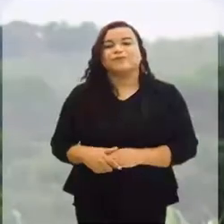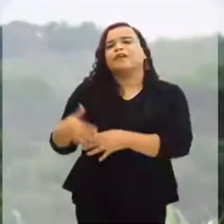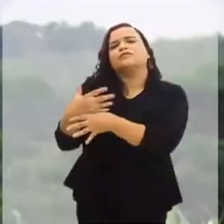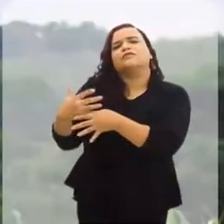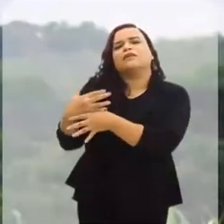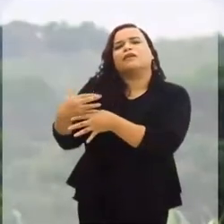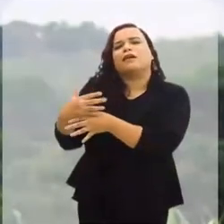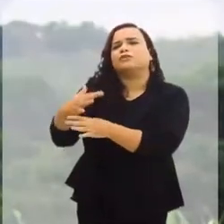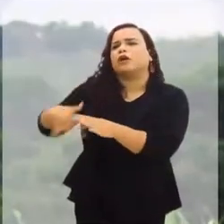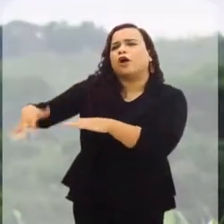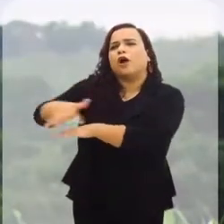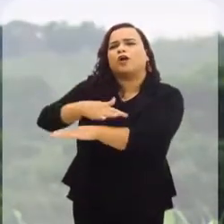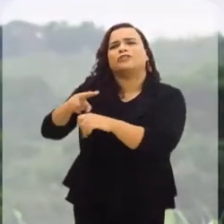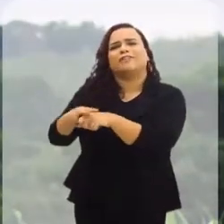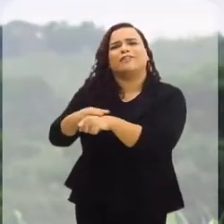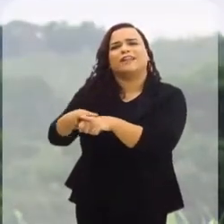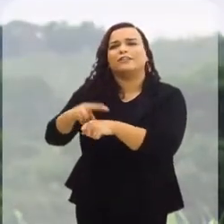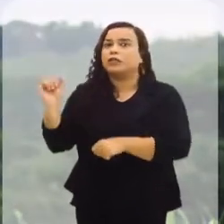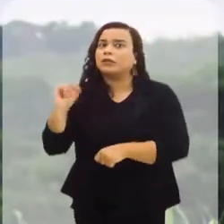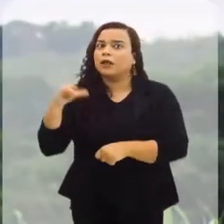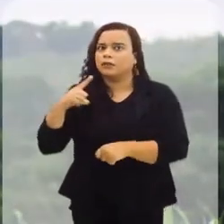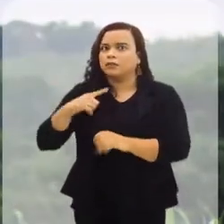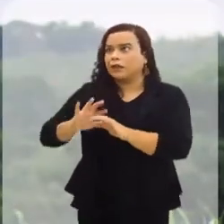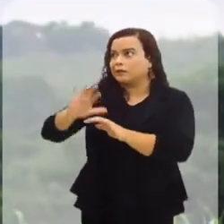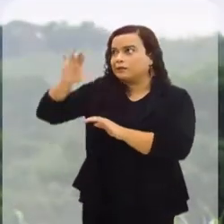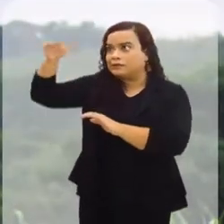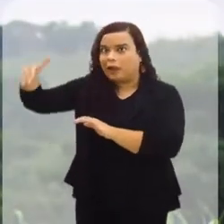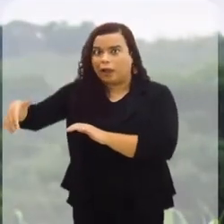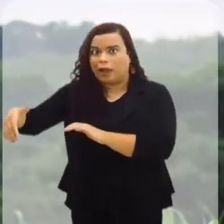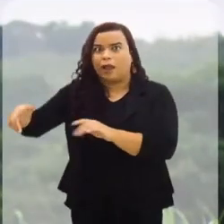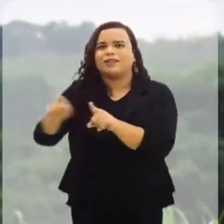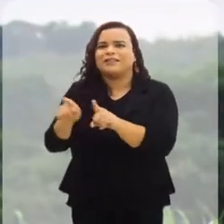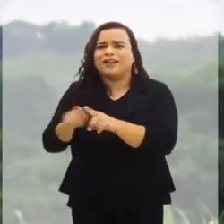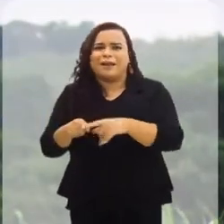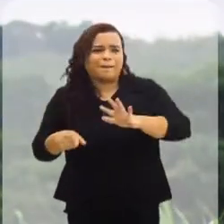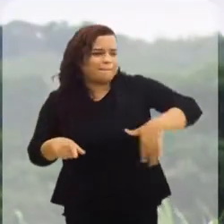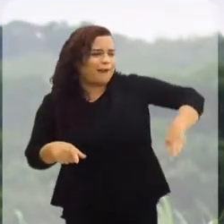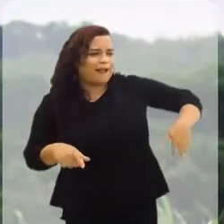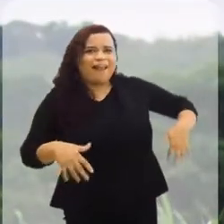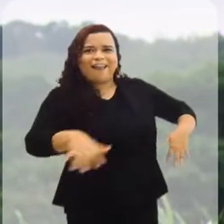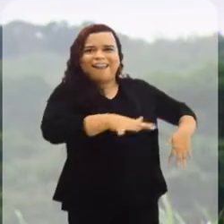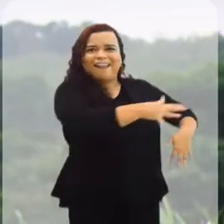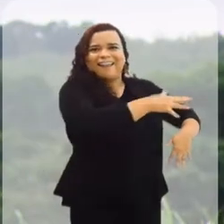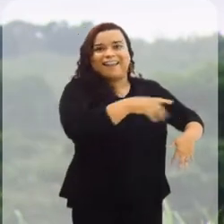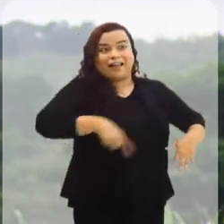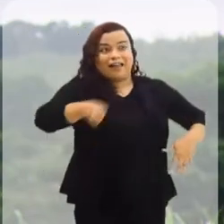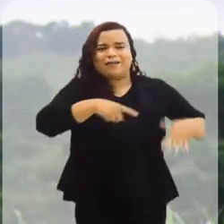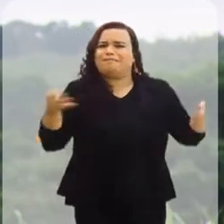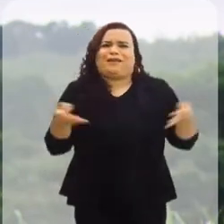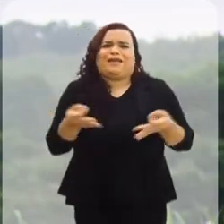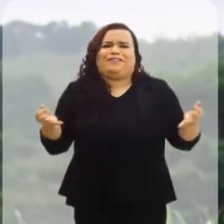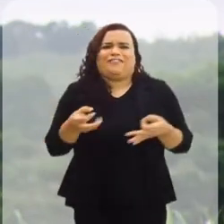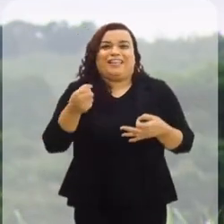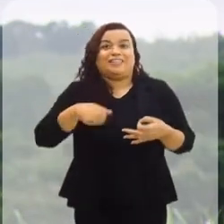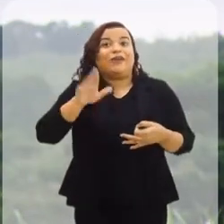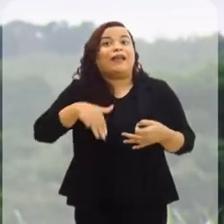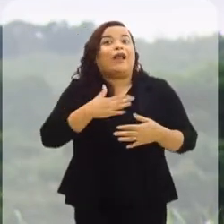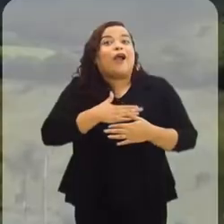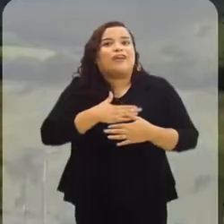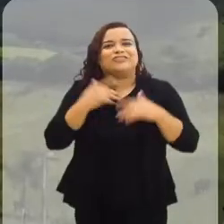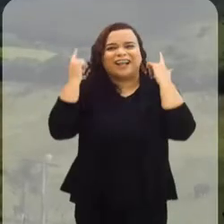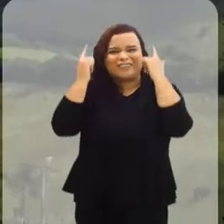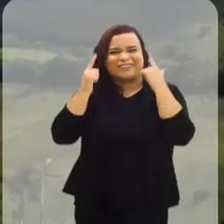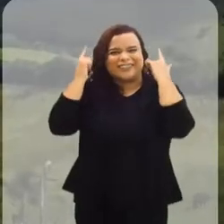Cidade da Costa Verde, Itaguaí tem serra e mar. Cenário perfeito para quem curte esporte de aventura.